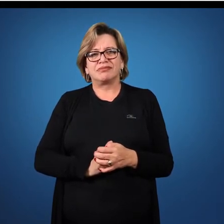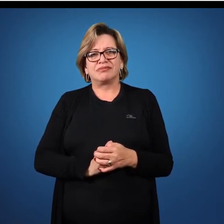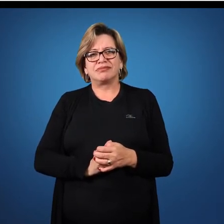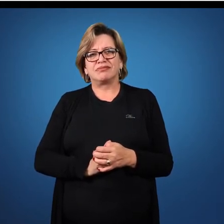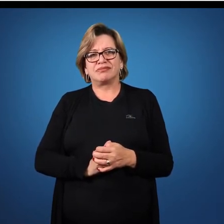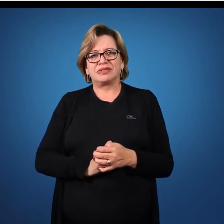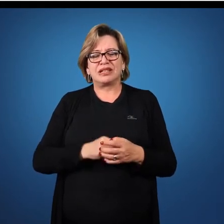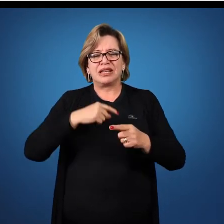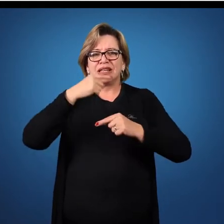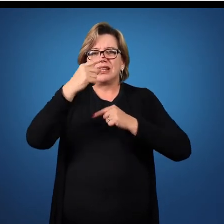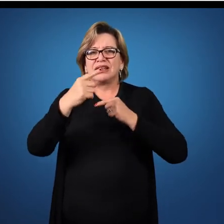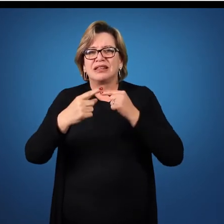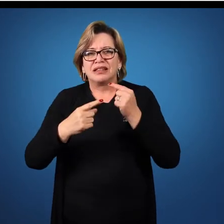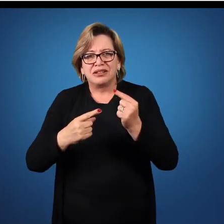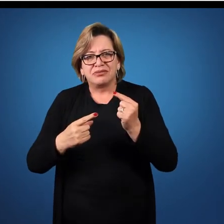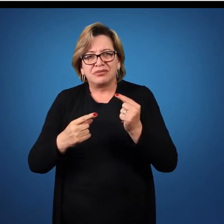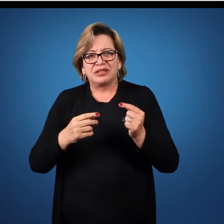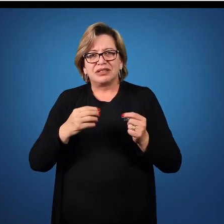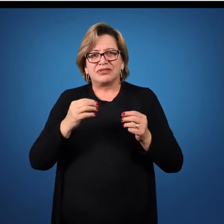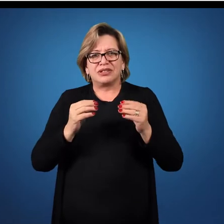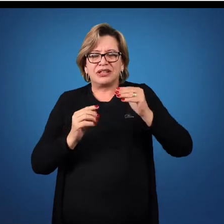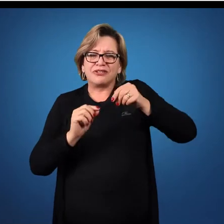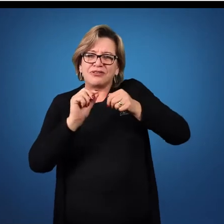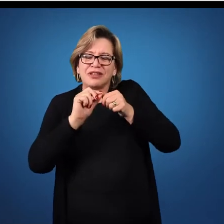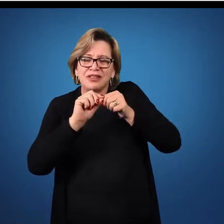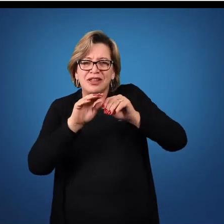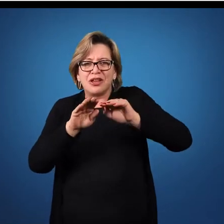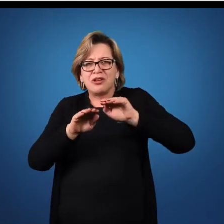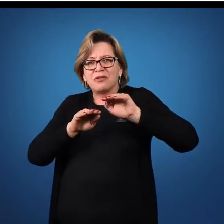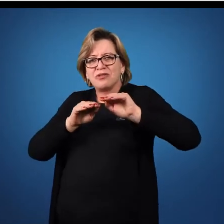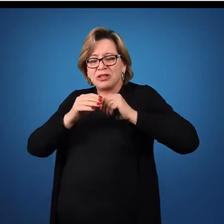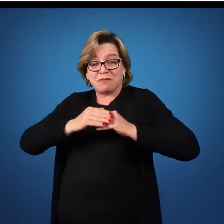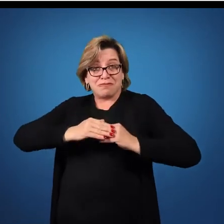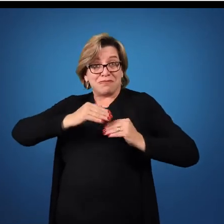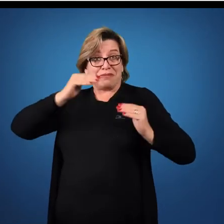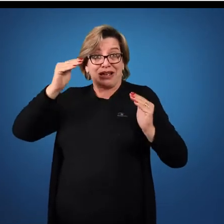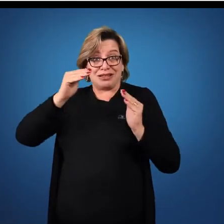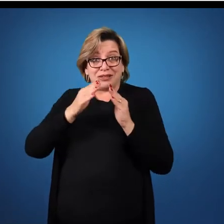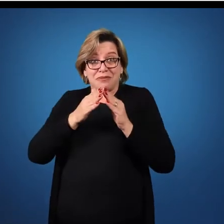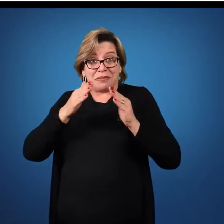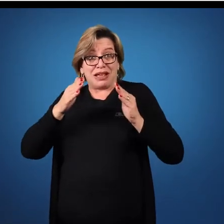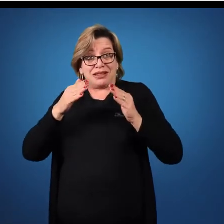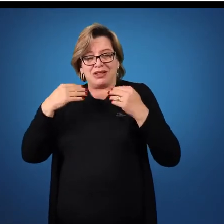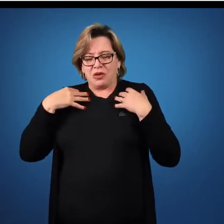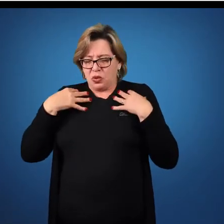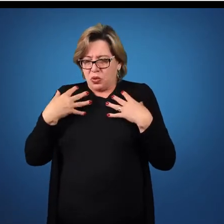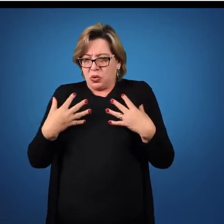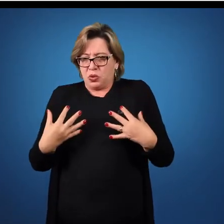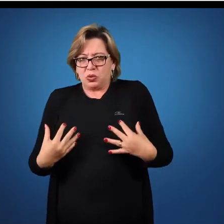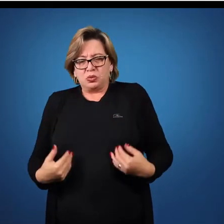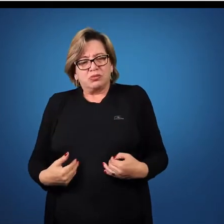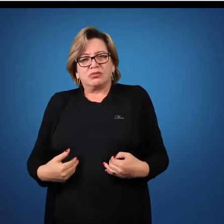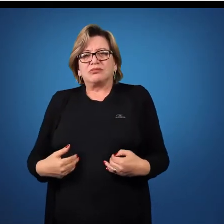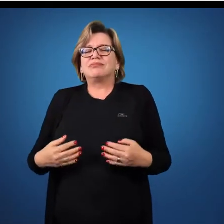Em seguida, busque fazer esse movimento maior. Use o tronco todo.